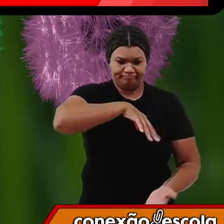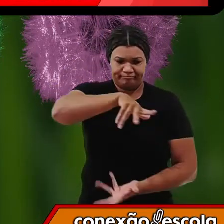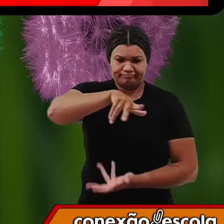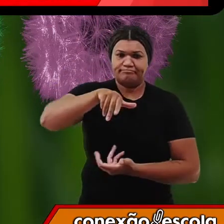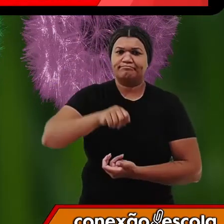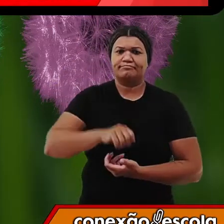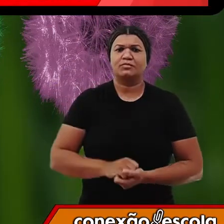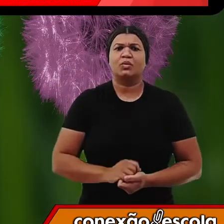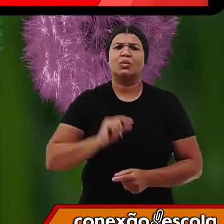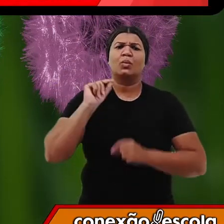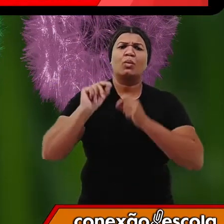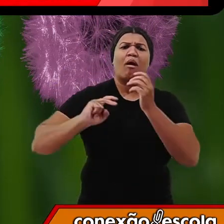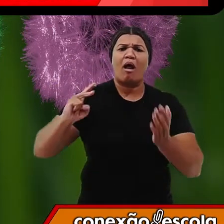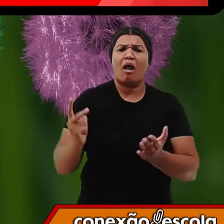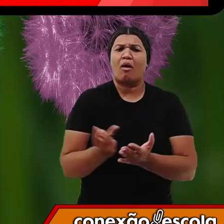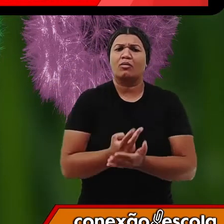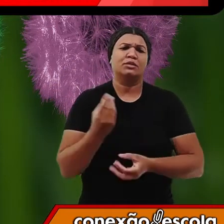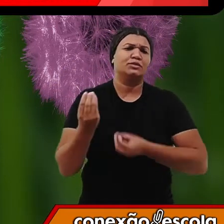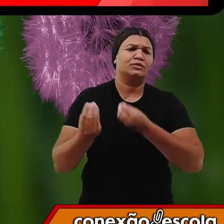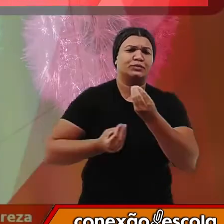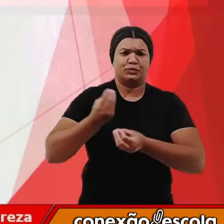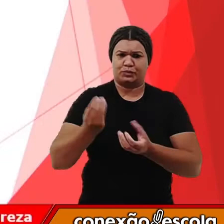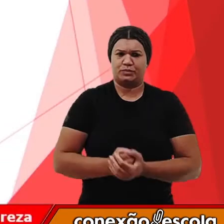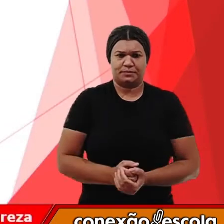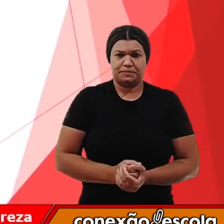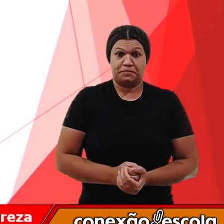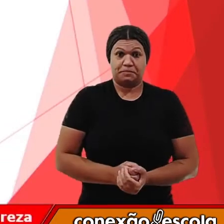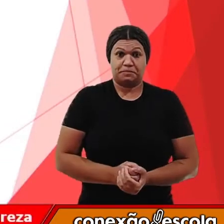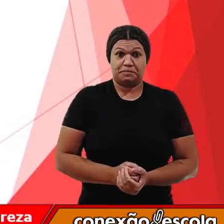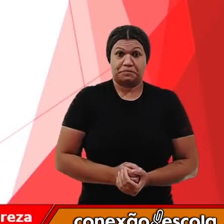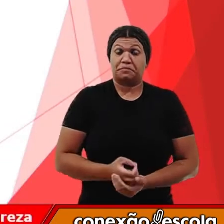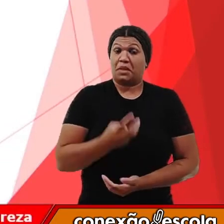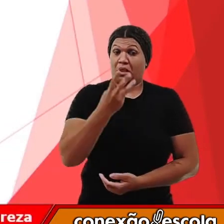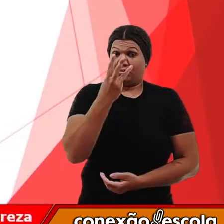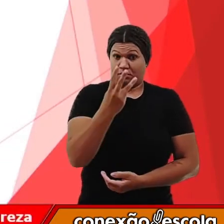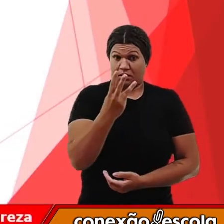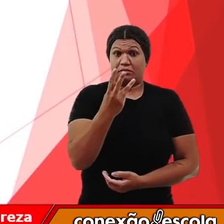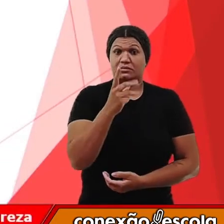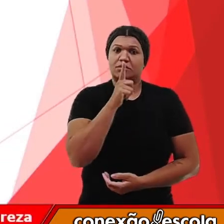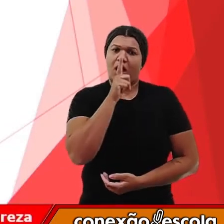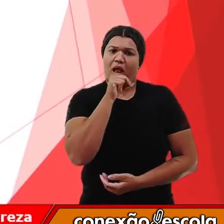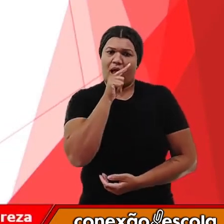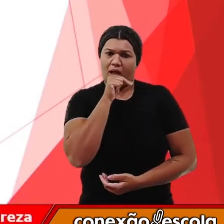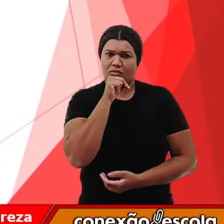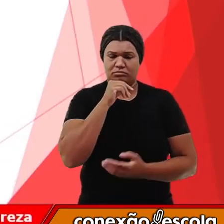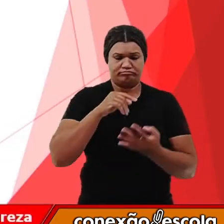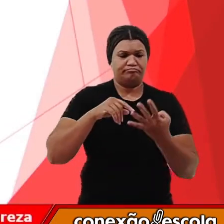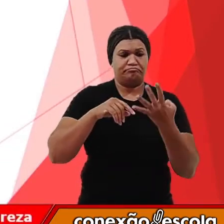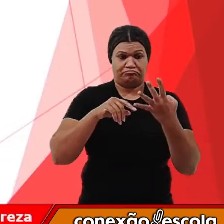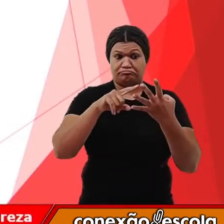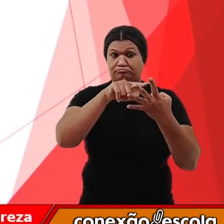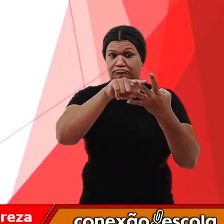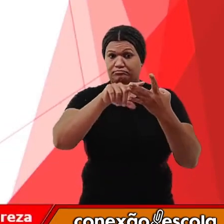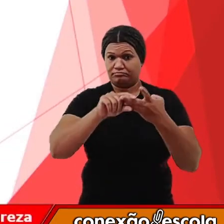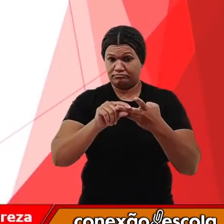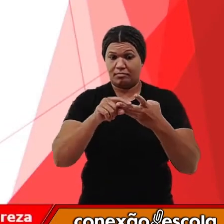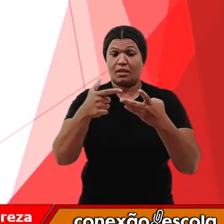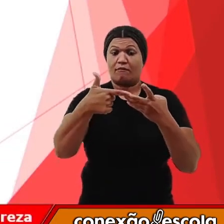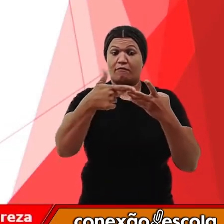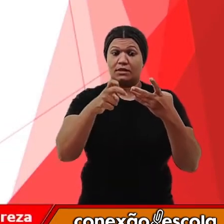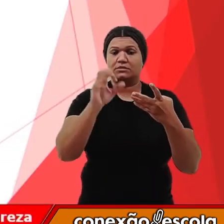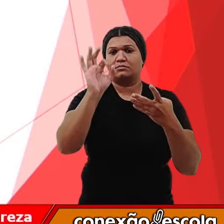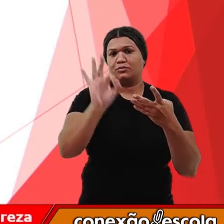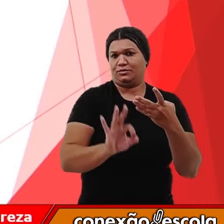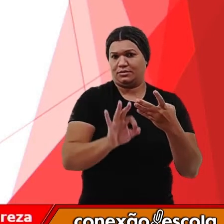O que acontece? 3 partes de água corresponde, então, cada parte dessa, a 25%.